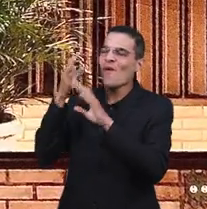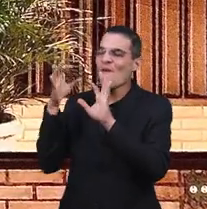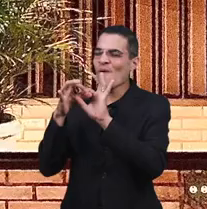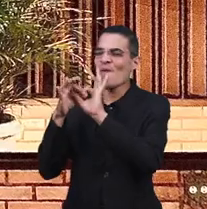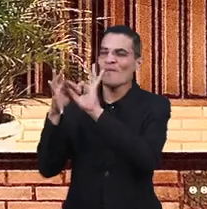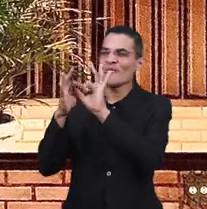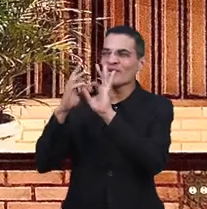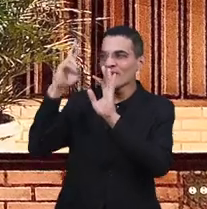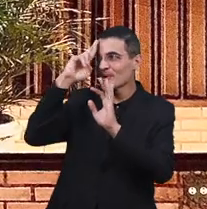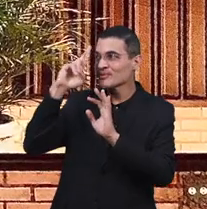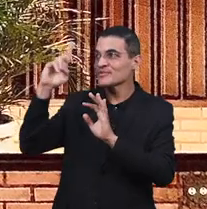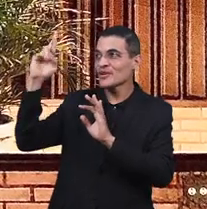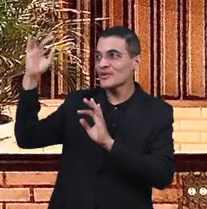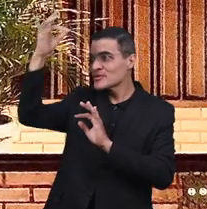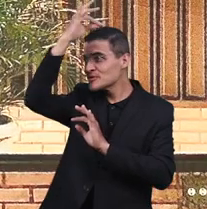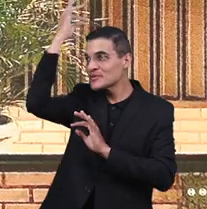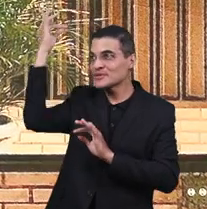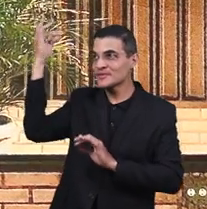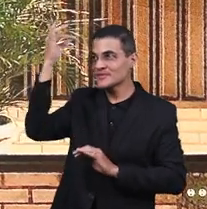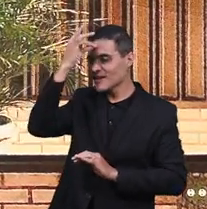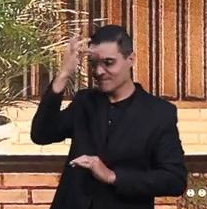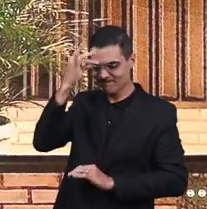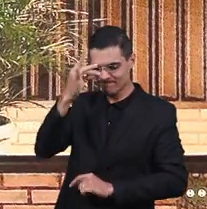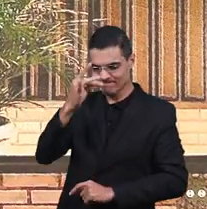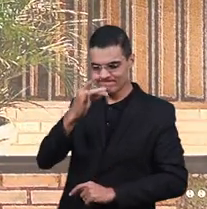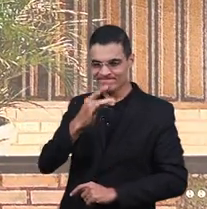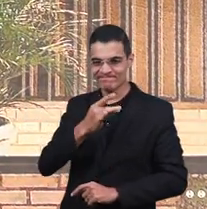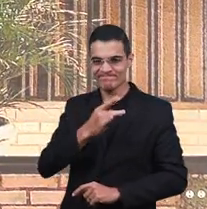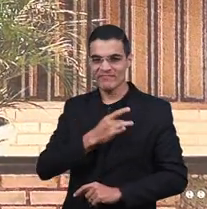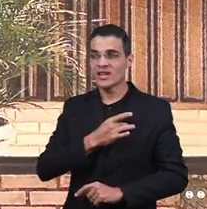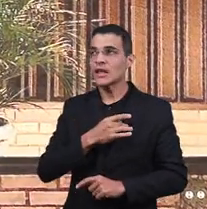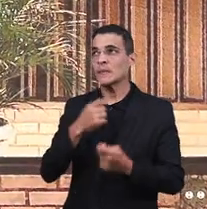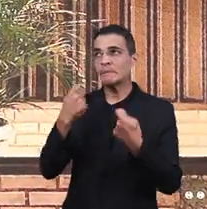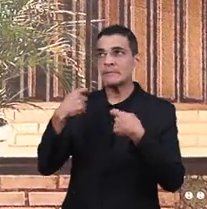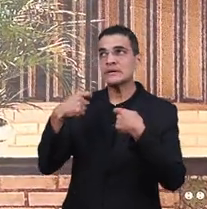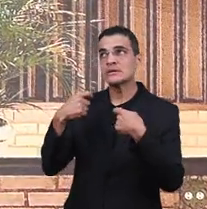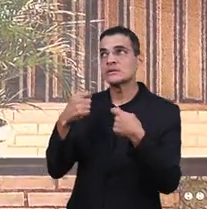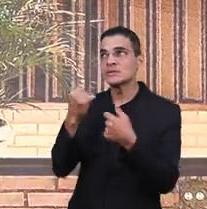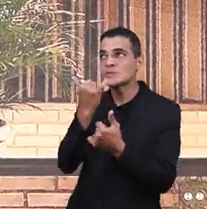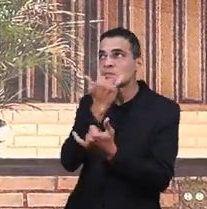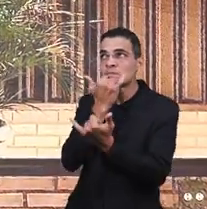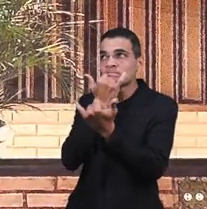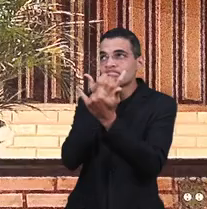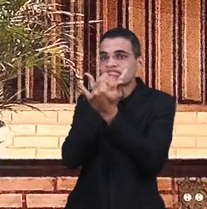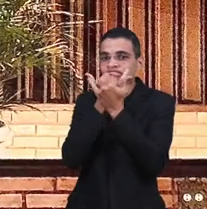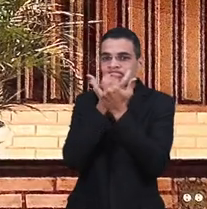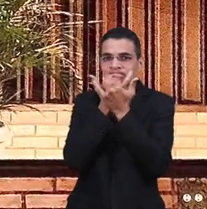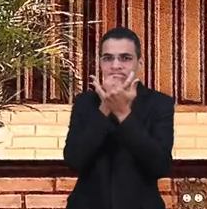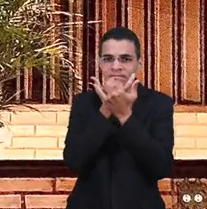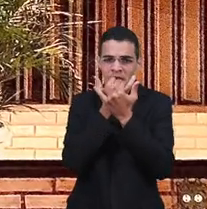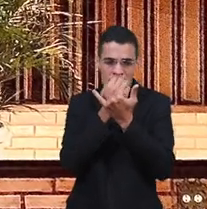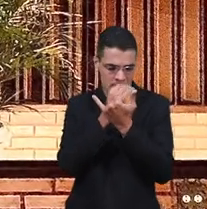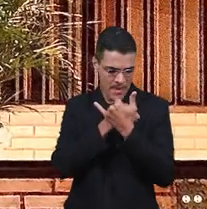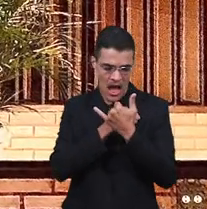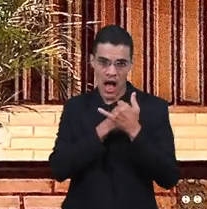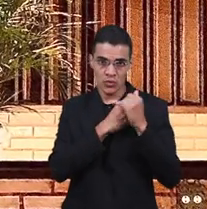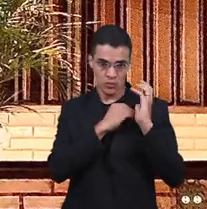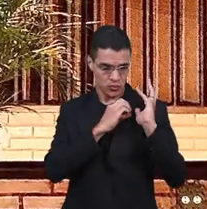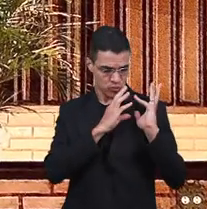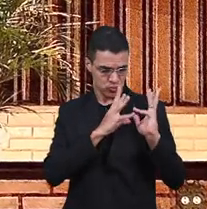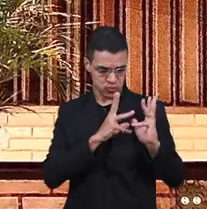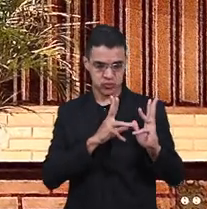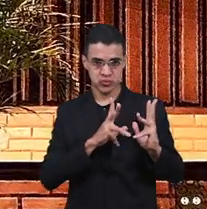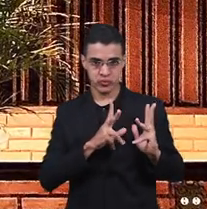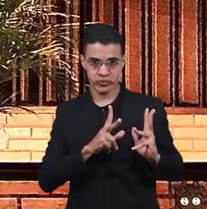No santo dos santos Perdoa-me do meu